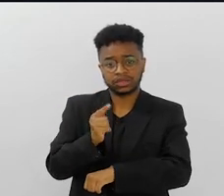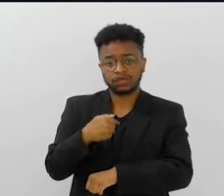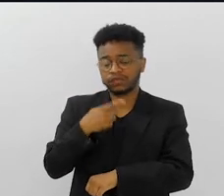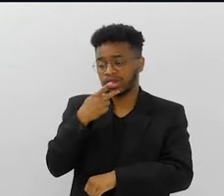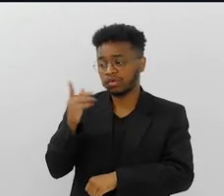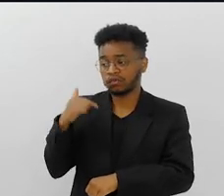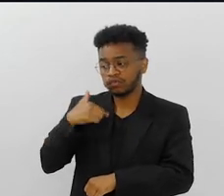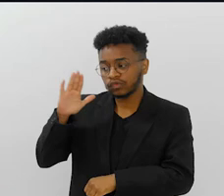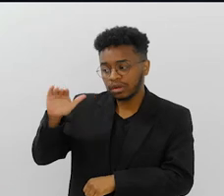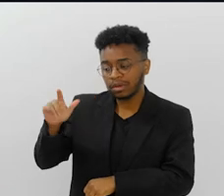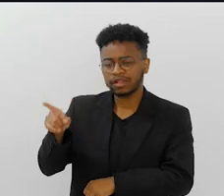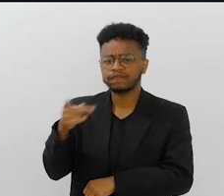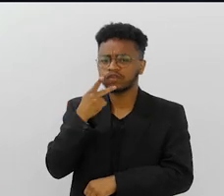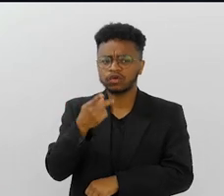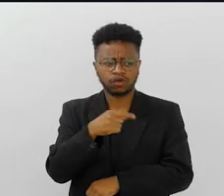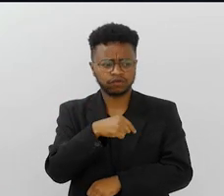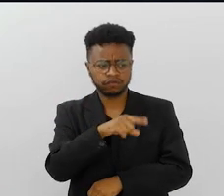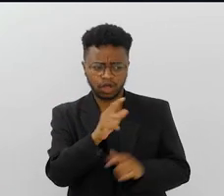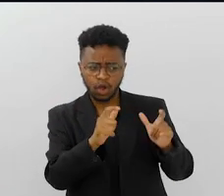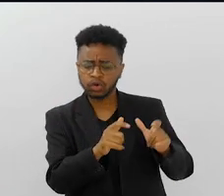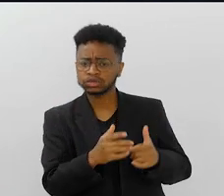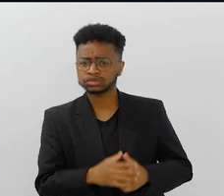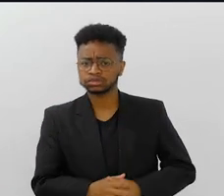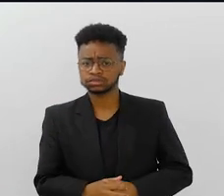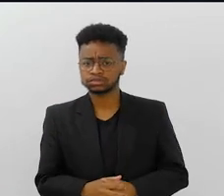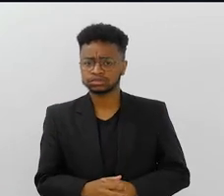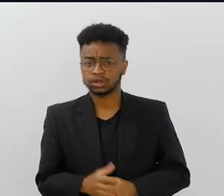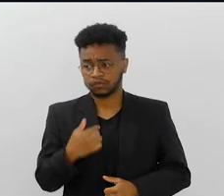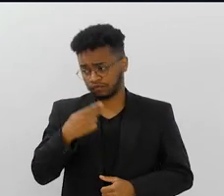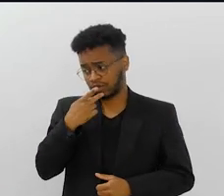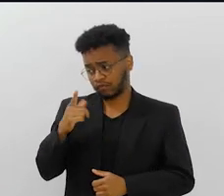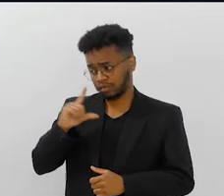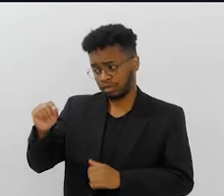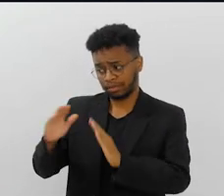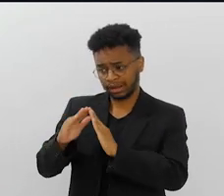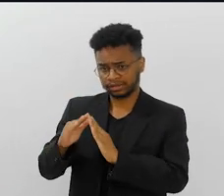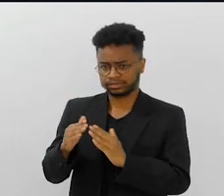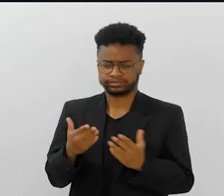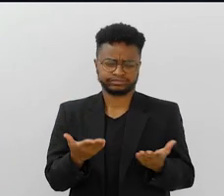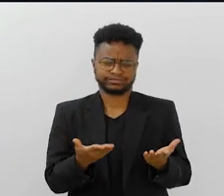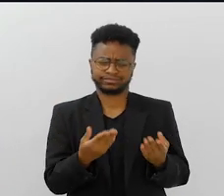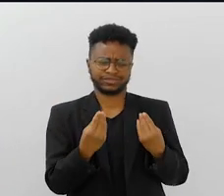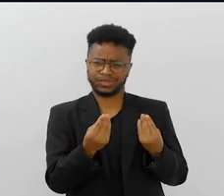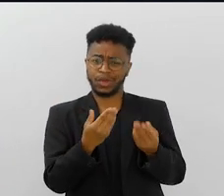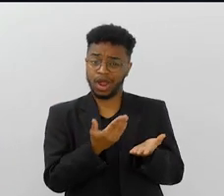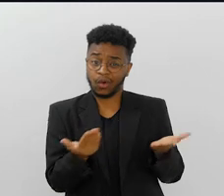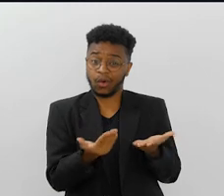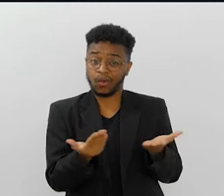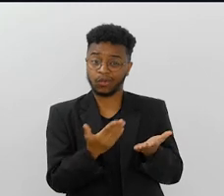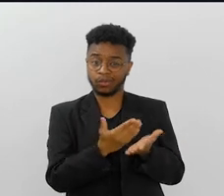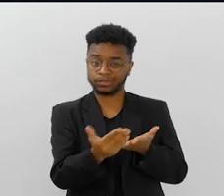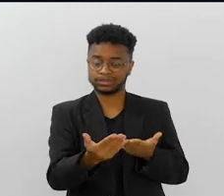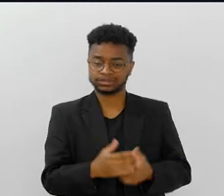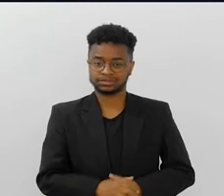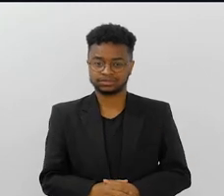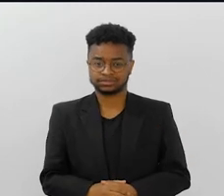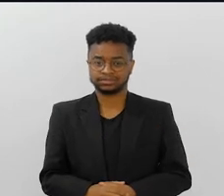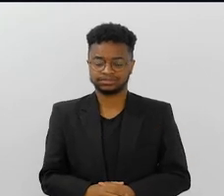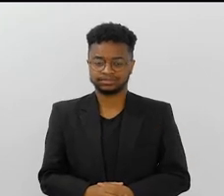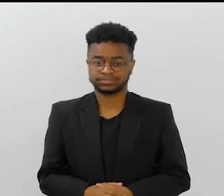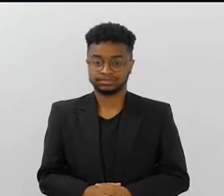horas, assim, o João, estou indo até amanhã. Está indo para onde? Estou indo para casa. Não, vamos começar agora.